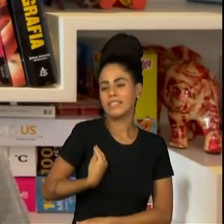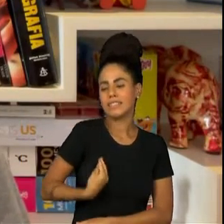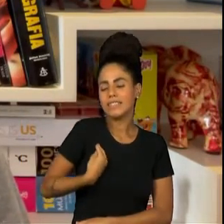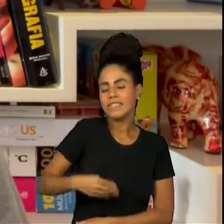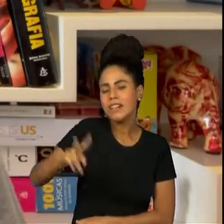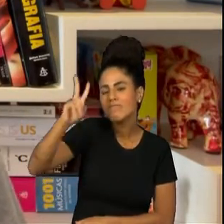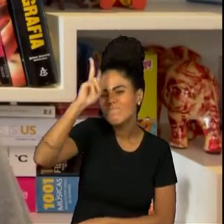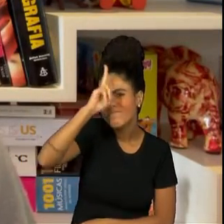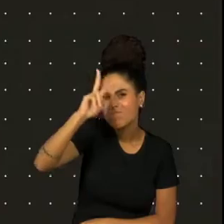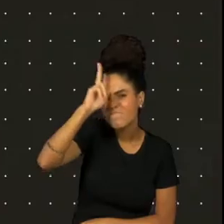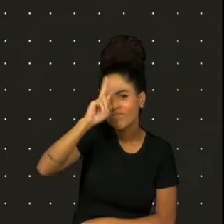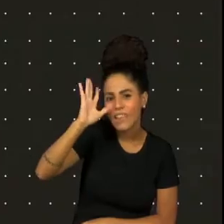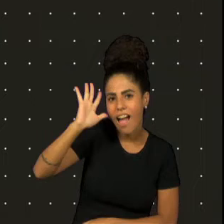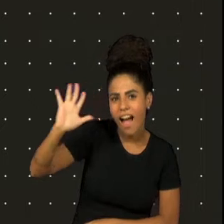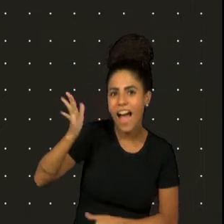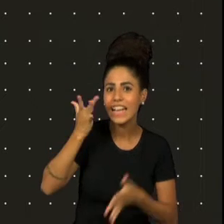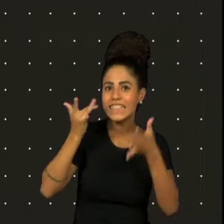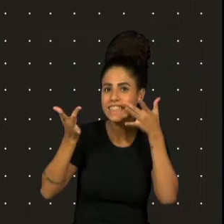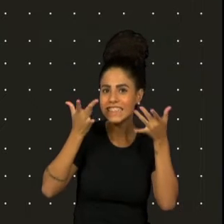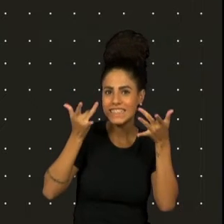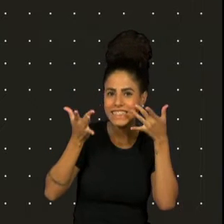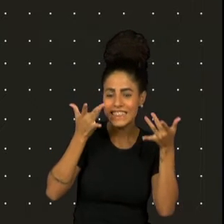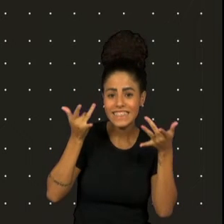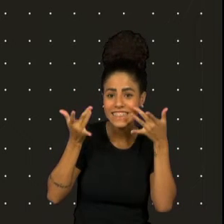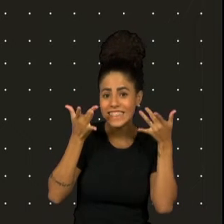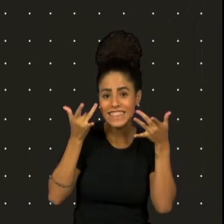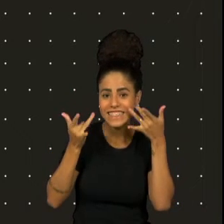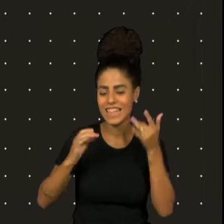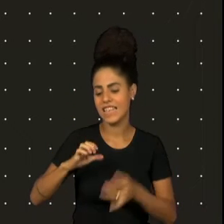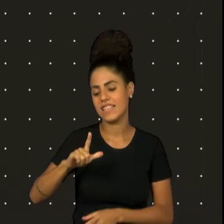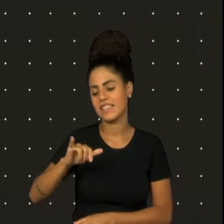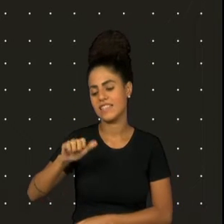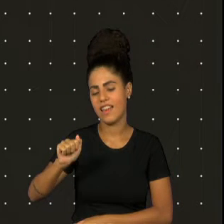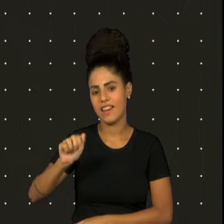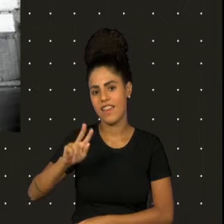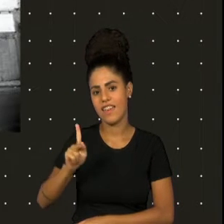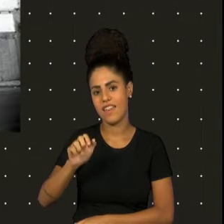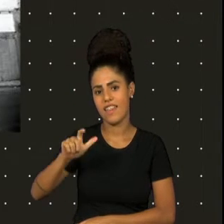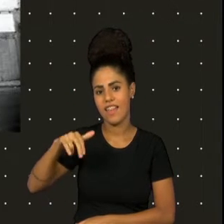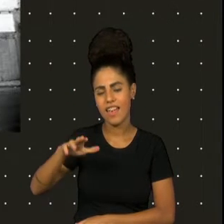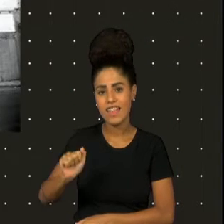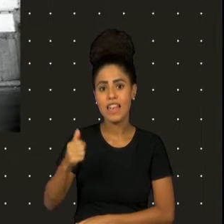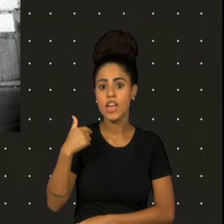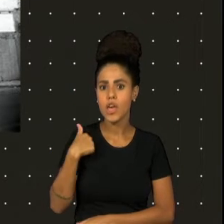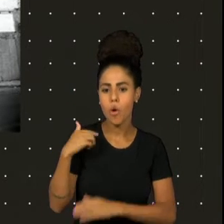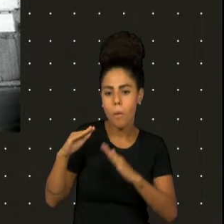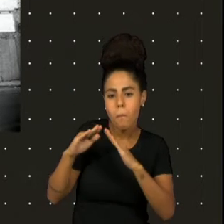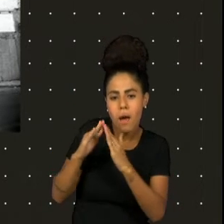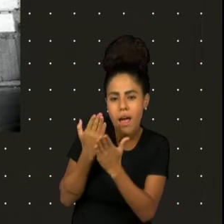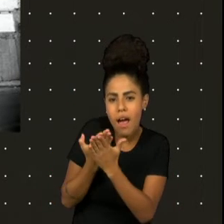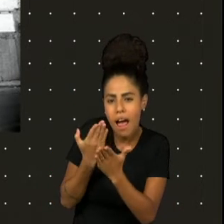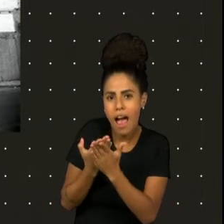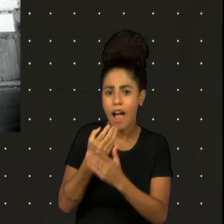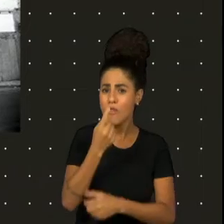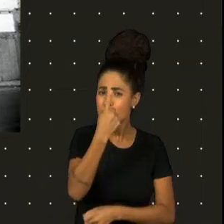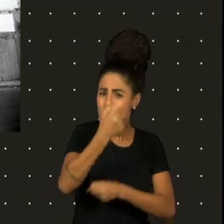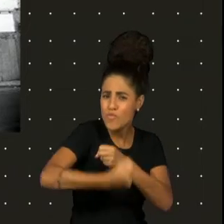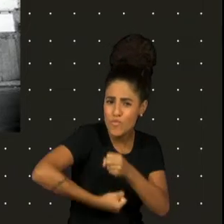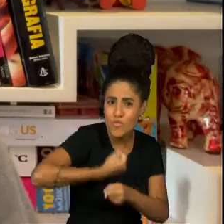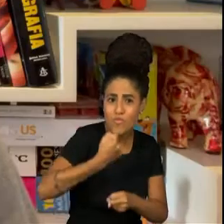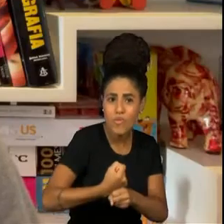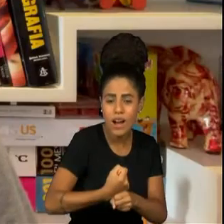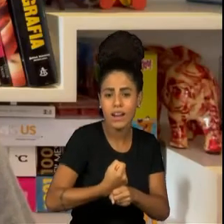de ir para o Teatro Escola Sélia Helena, ali na Liberdade. Eu tinha acabado de sair do Antunes Filho, fiquei um ano no CPT